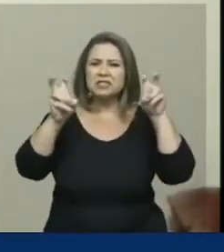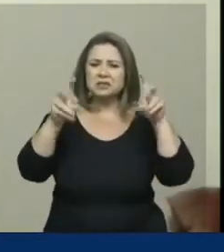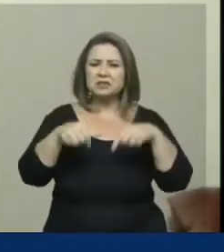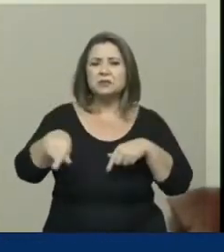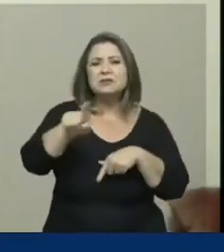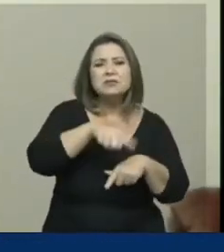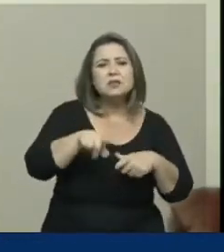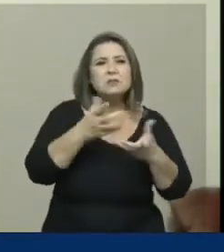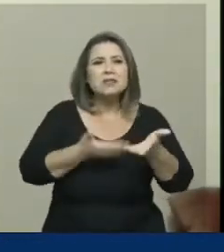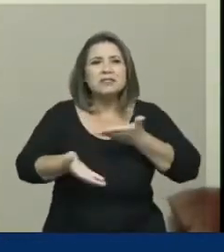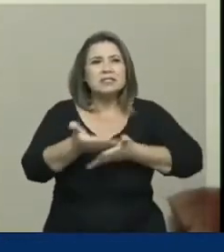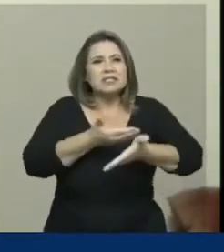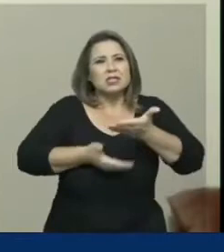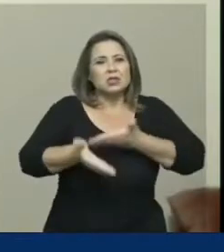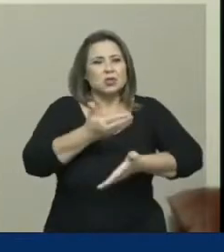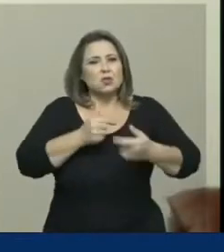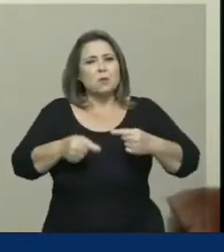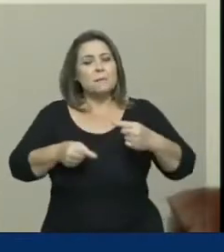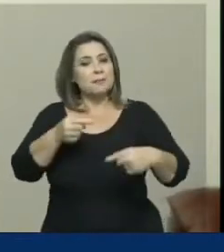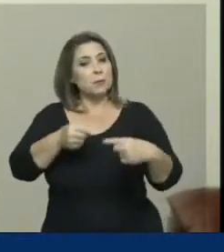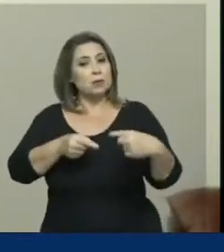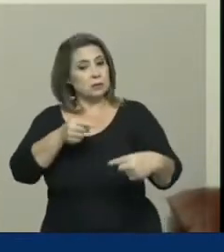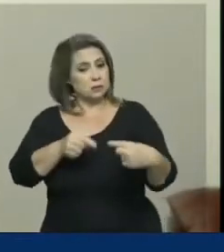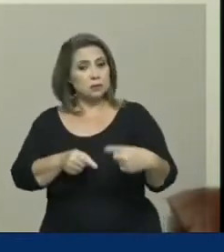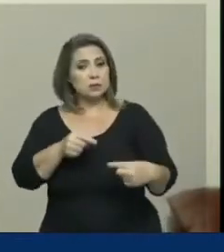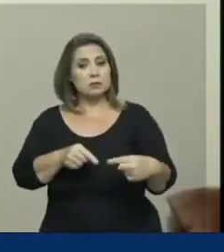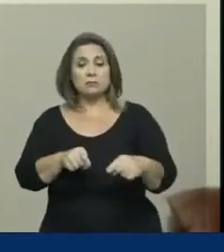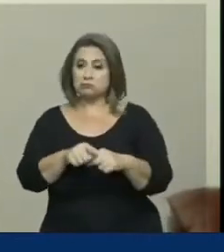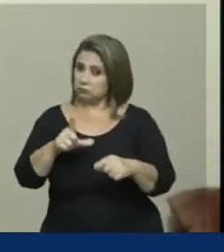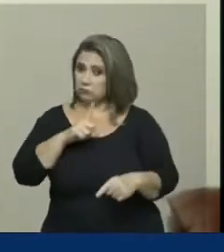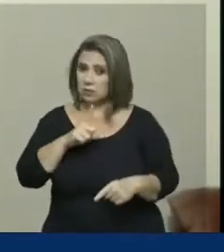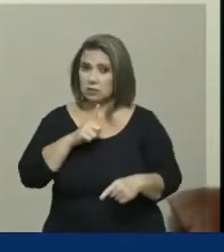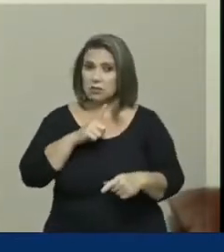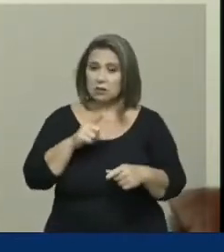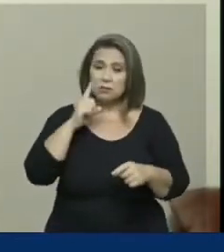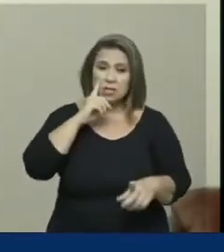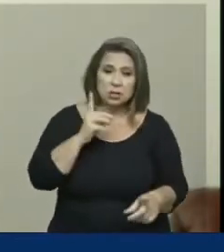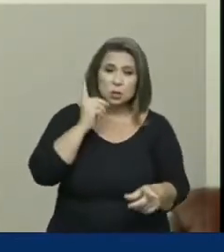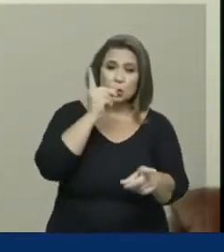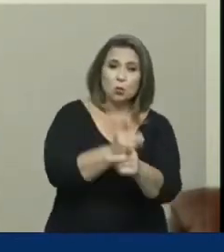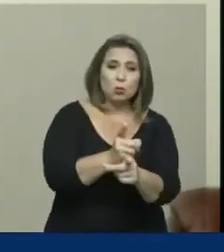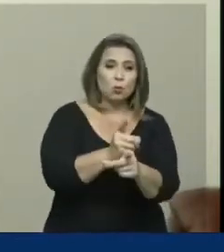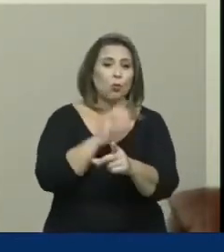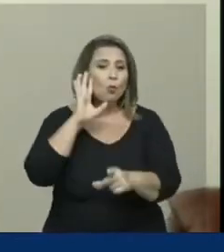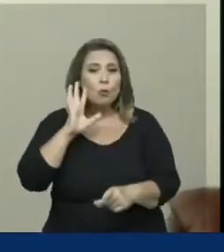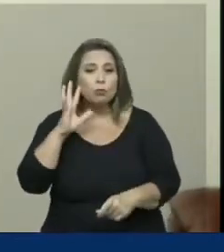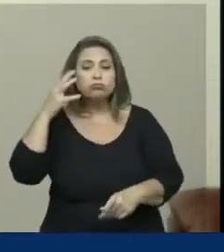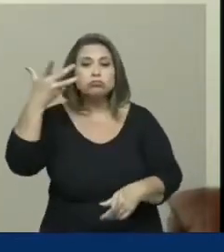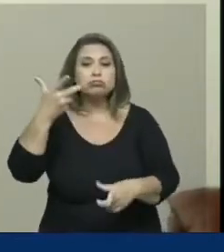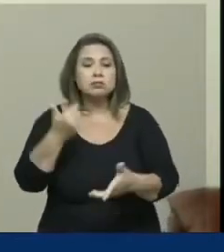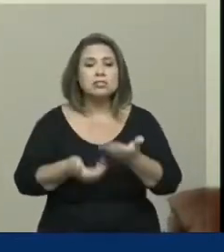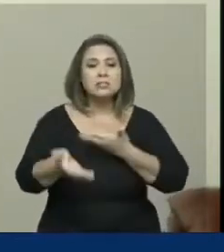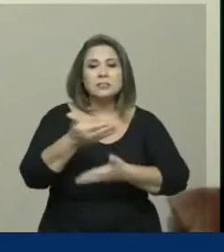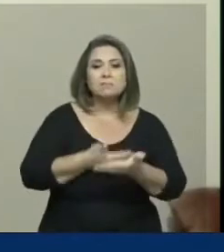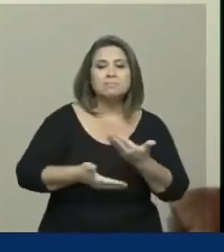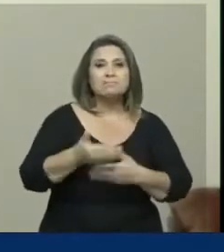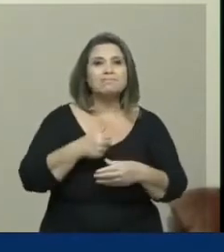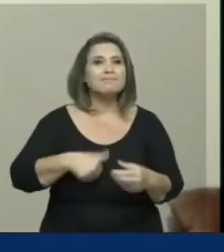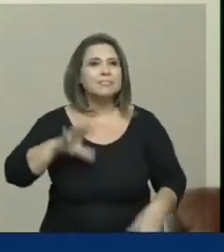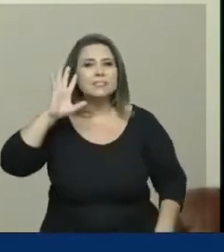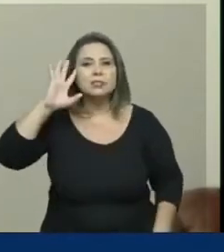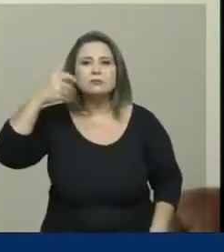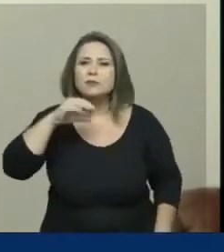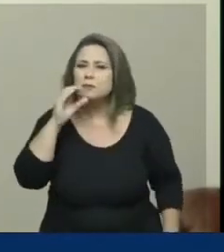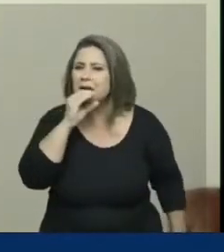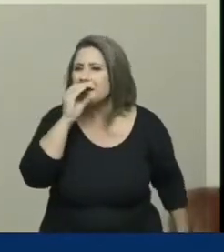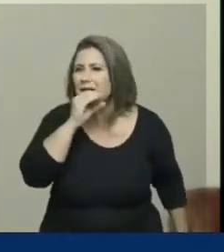de habilidade política, para encontrarmos a solução para esse problema, que é indiscutível, o mais breve